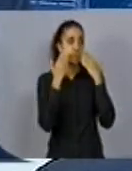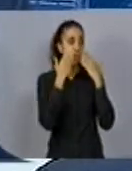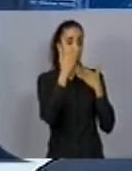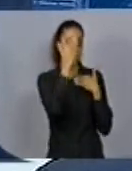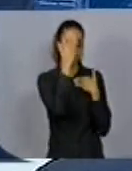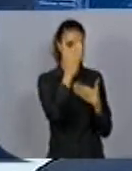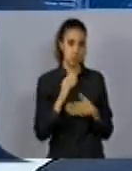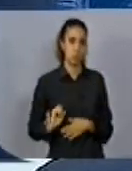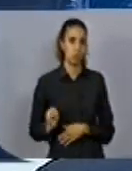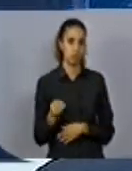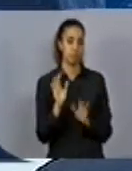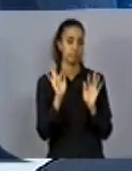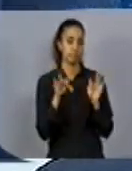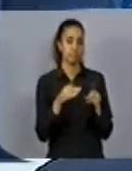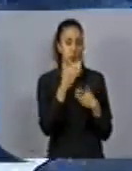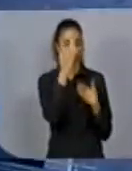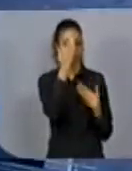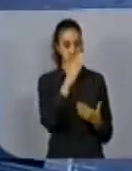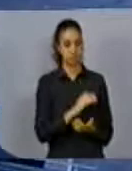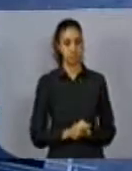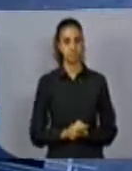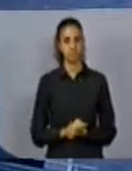oportunidade e concluo. Obrigado. Obrigado.